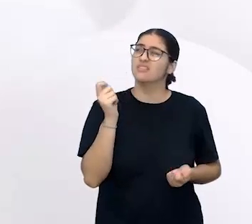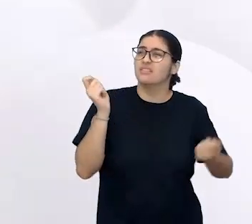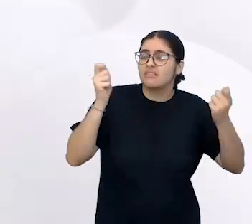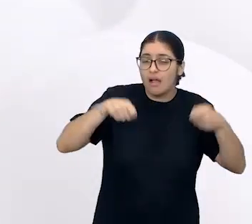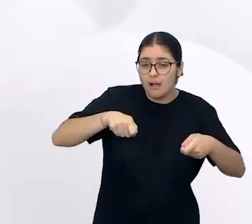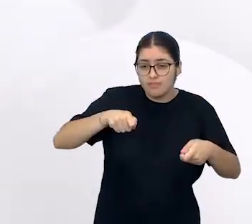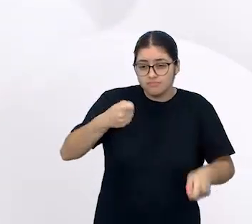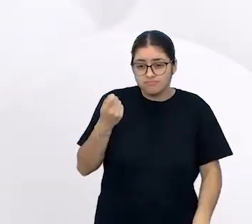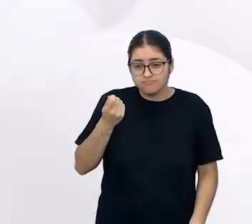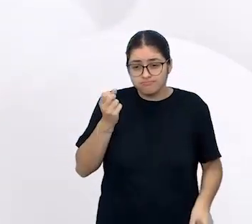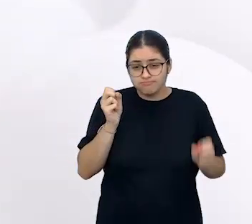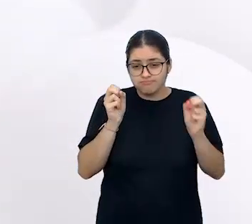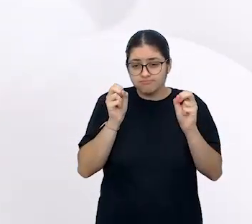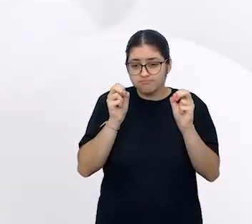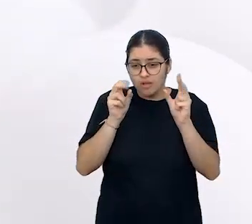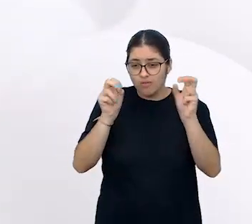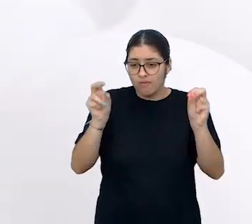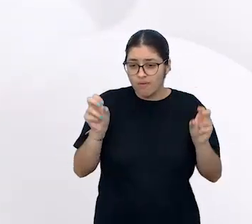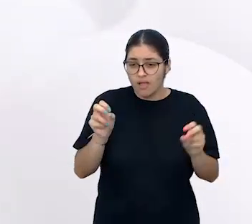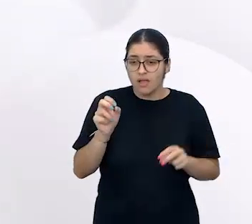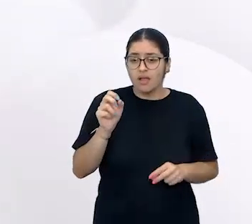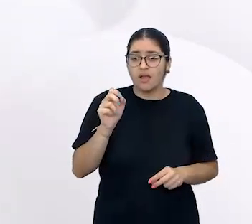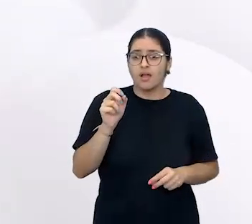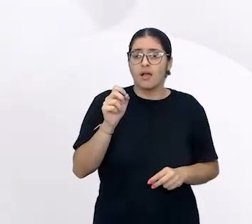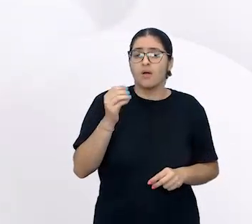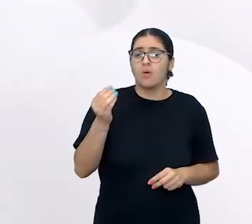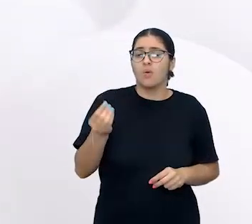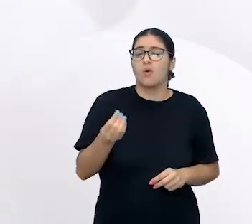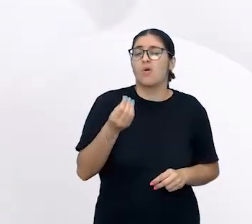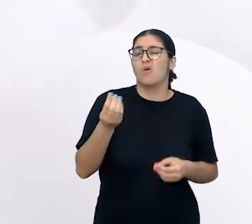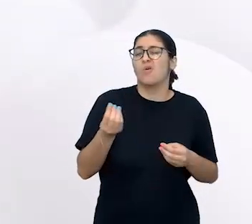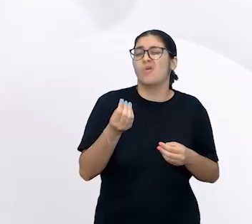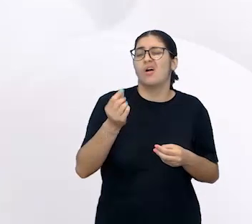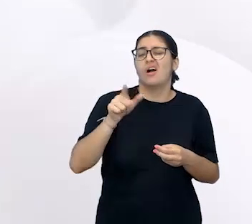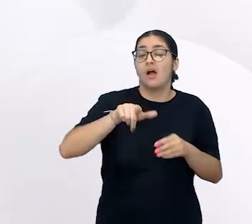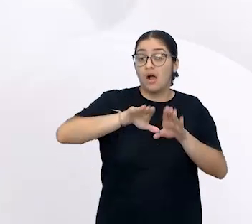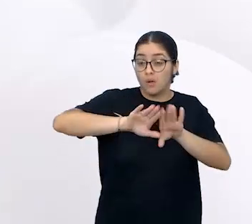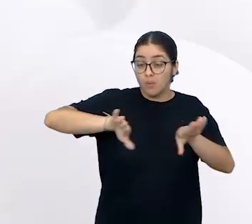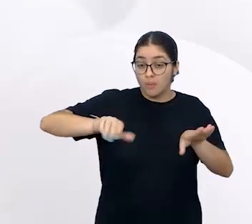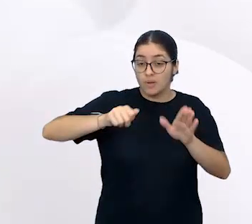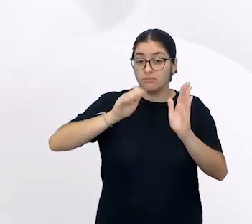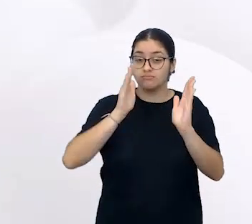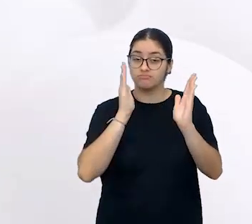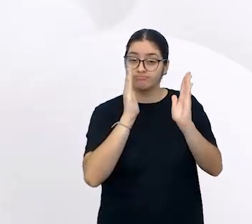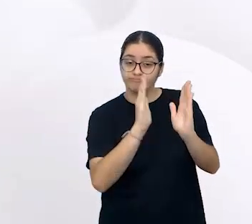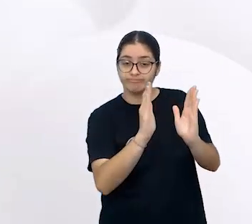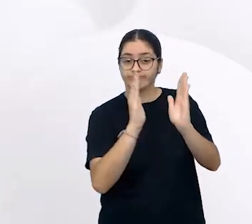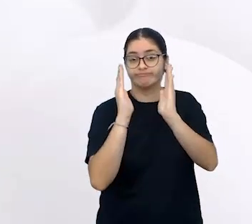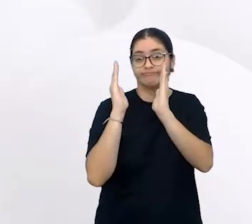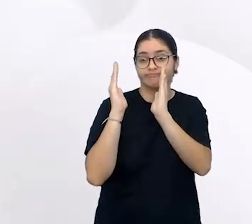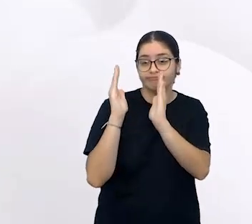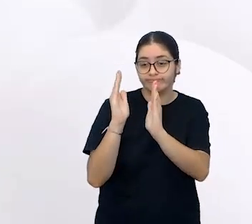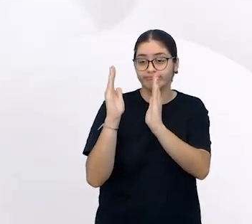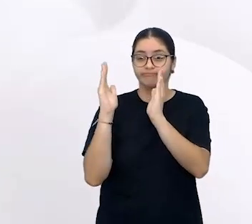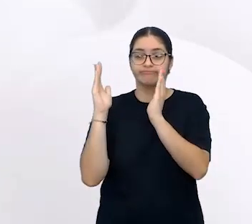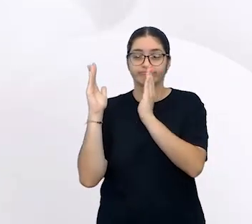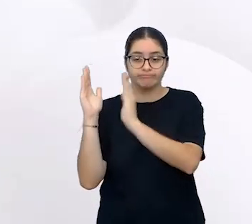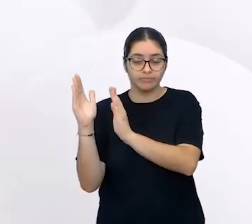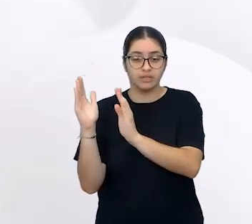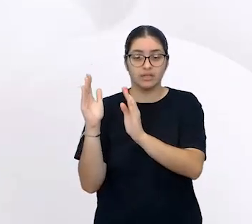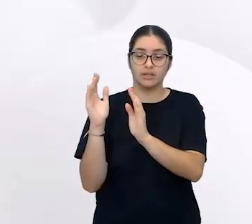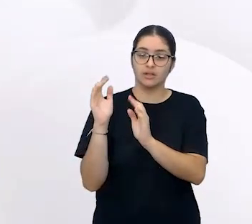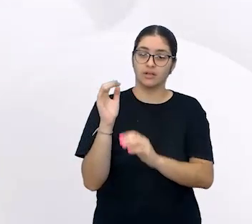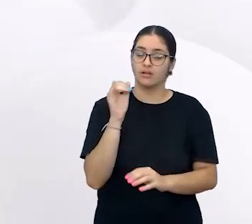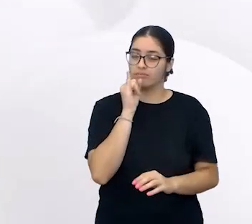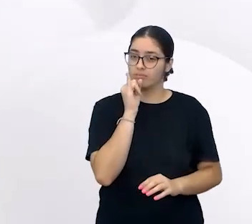gente entenda por quais hipóteses as crianças passam para... Passam, não necessariamente passam, né? Elas